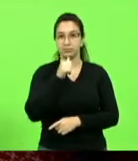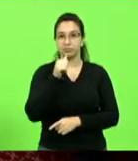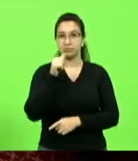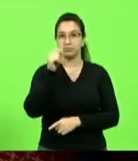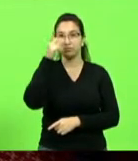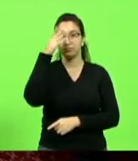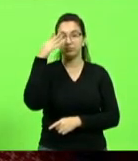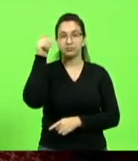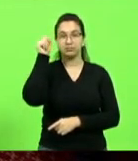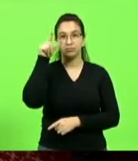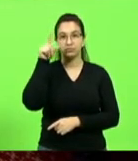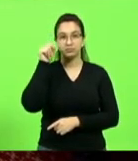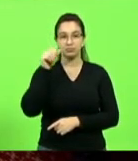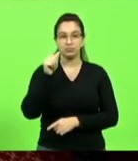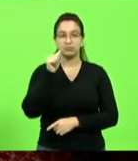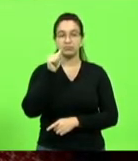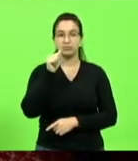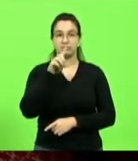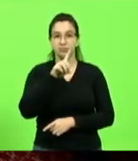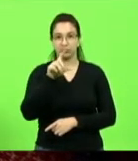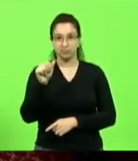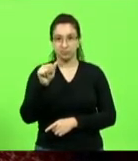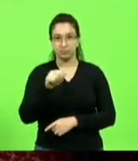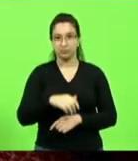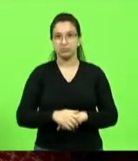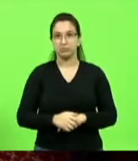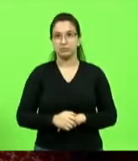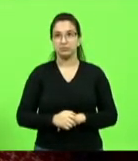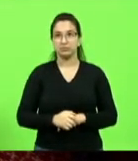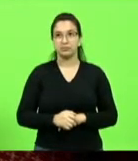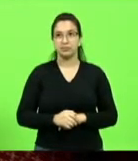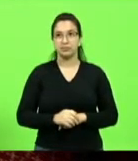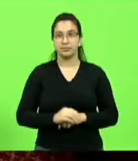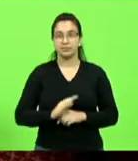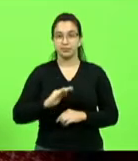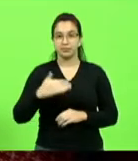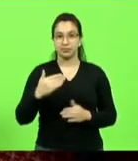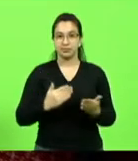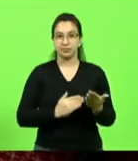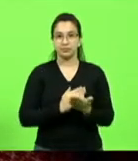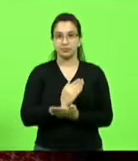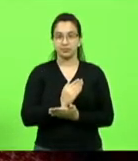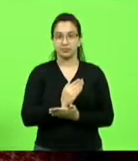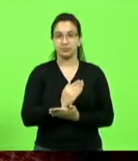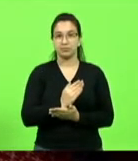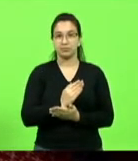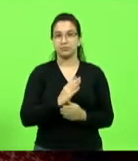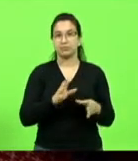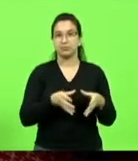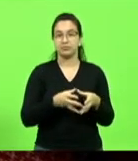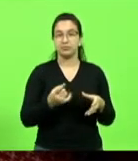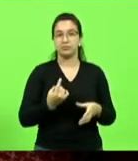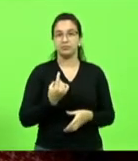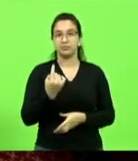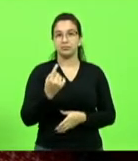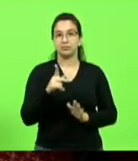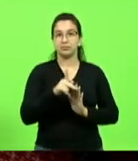Carminati e Ada de Luca. Ex ofício foi aprovado por maioria em turno único o projeto de conversão